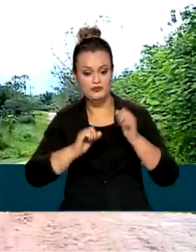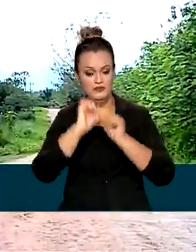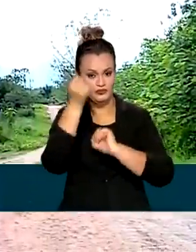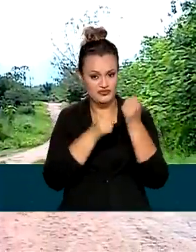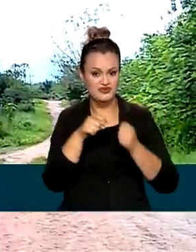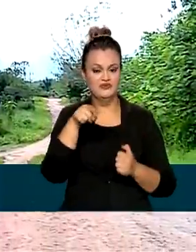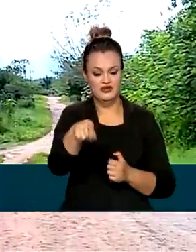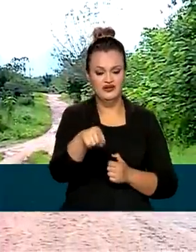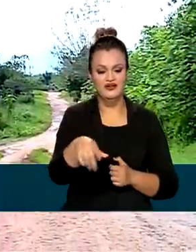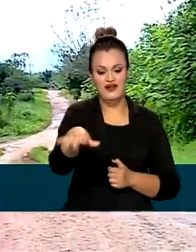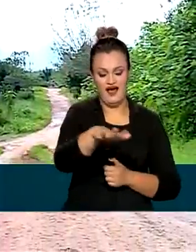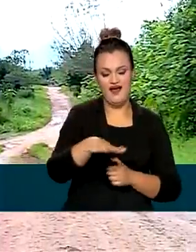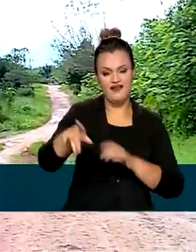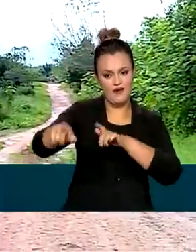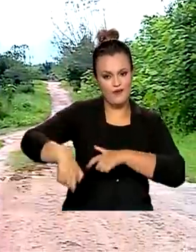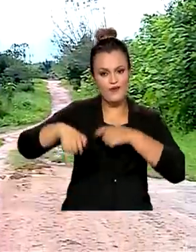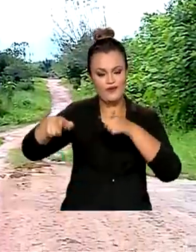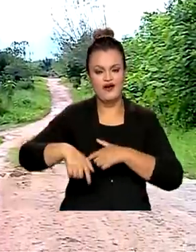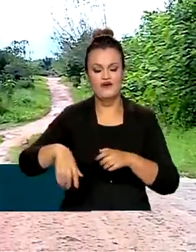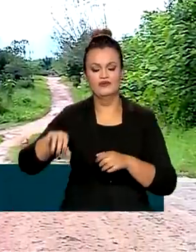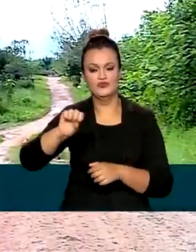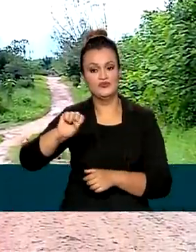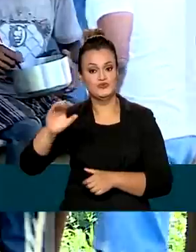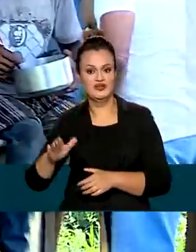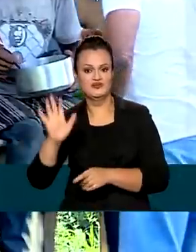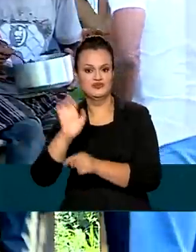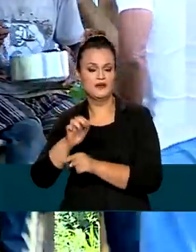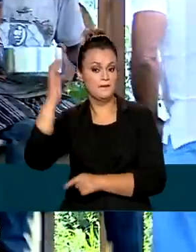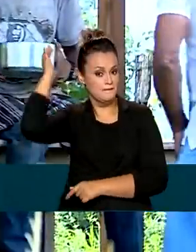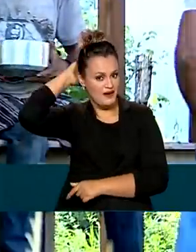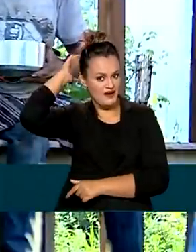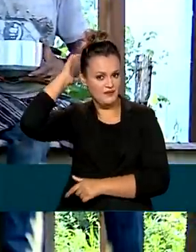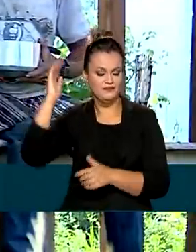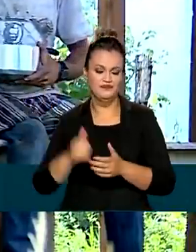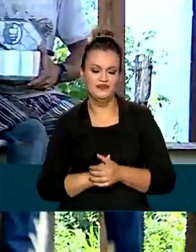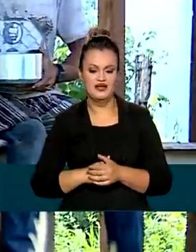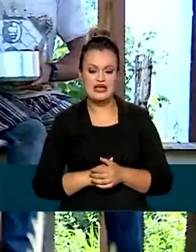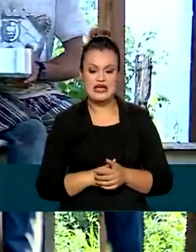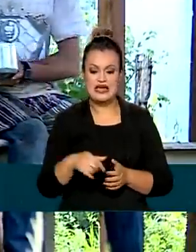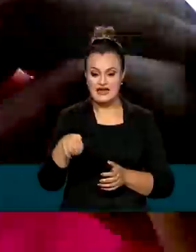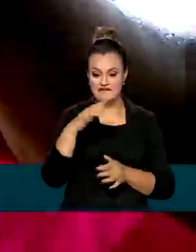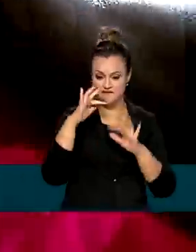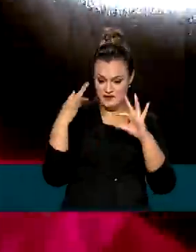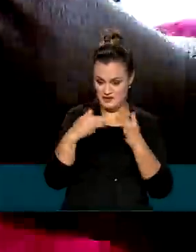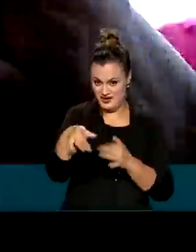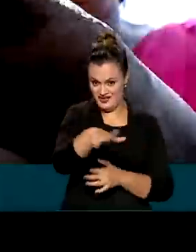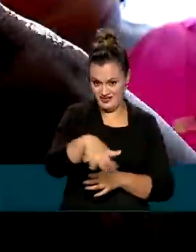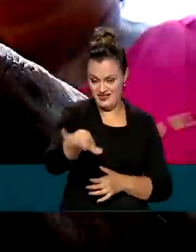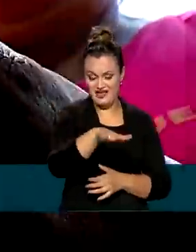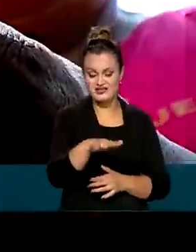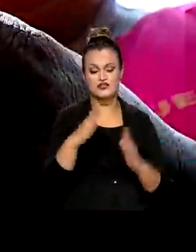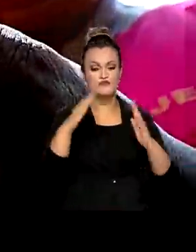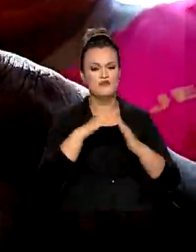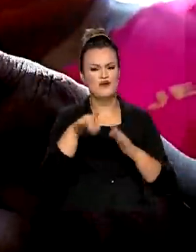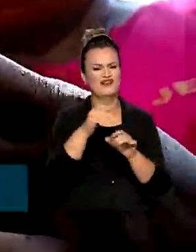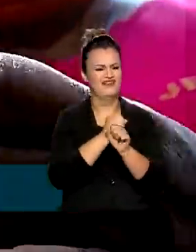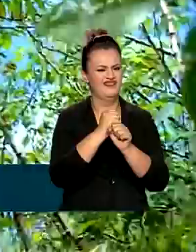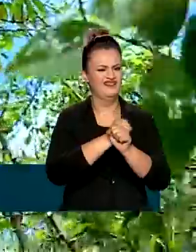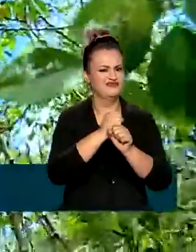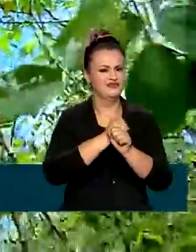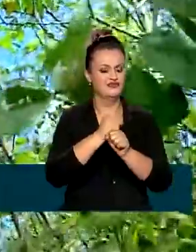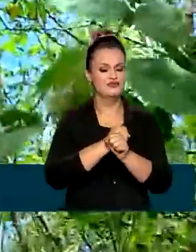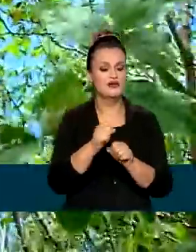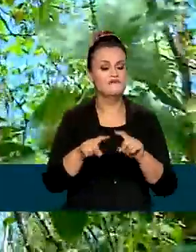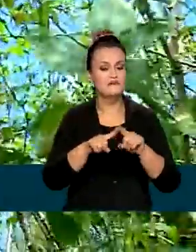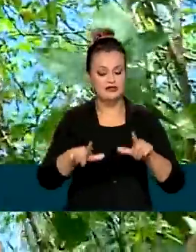produções das propriedades rurais no sudeste do Pará. Muitas dessas famílias de produtores vivem nessas propriedades há décadas,